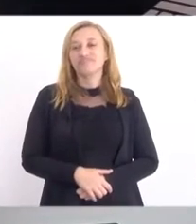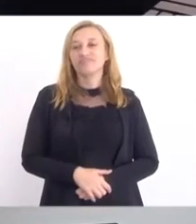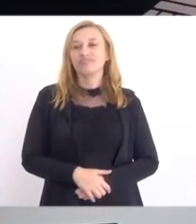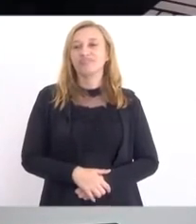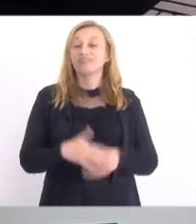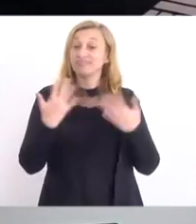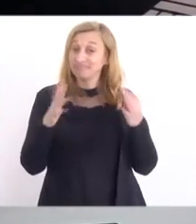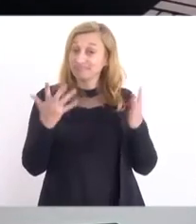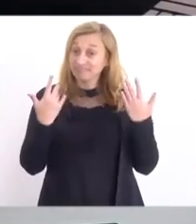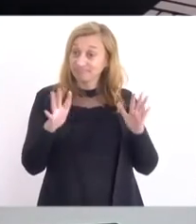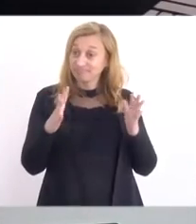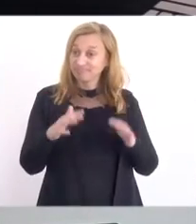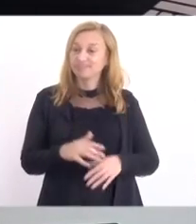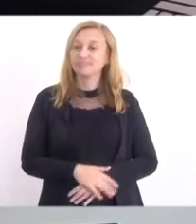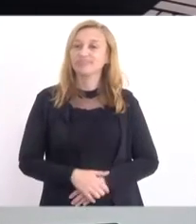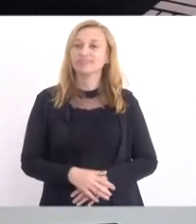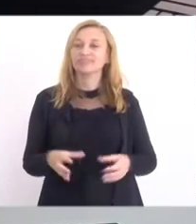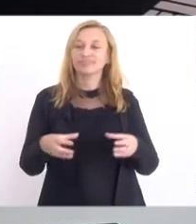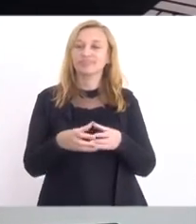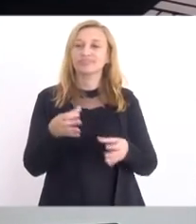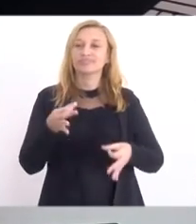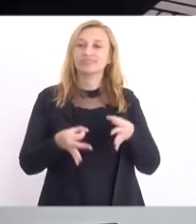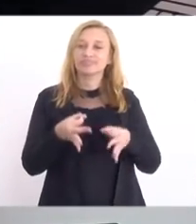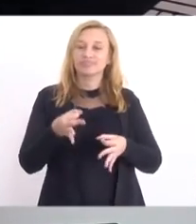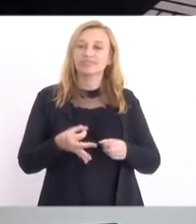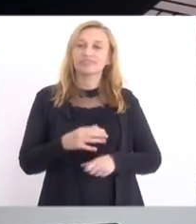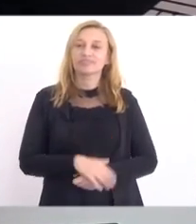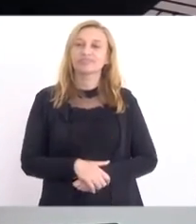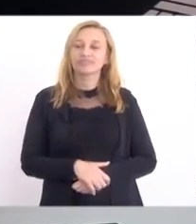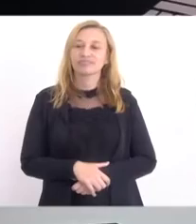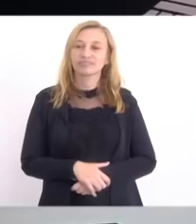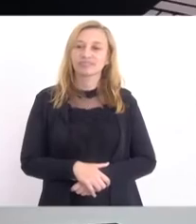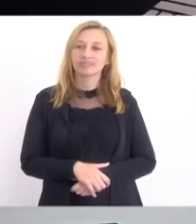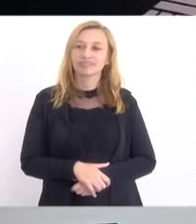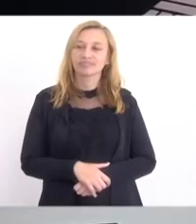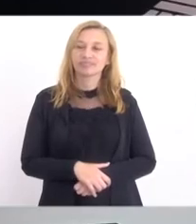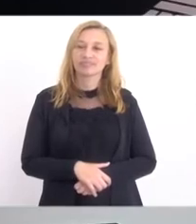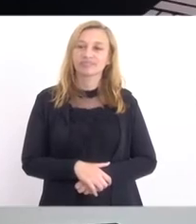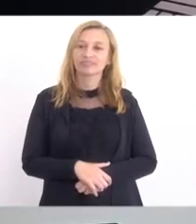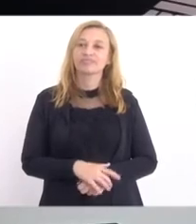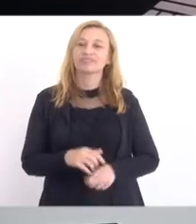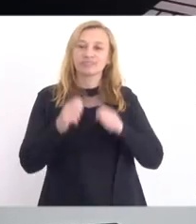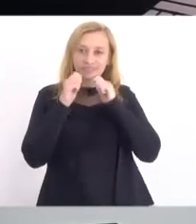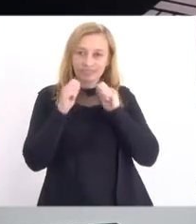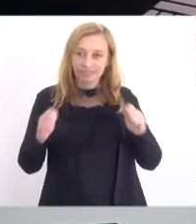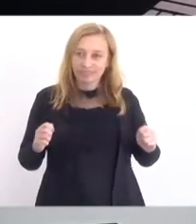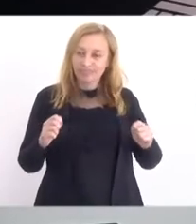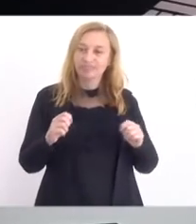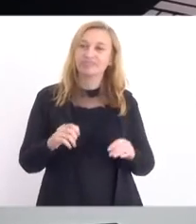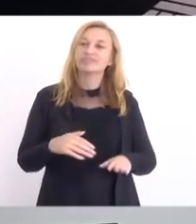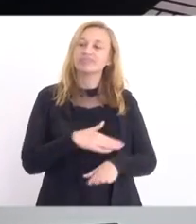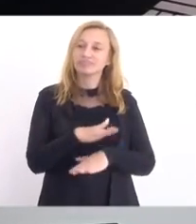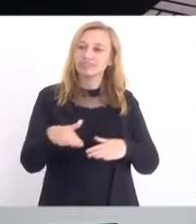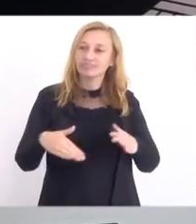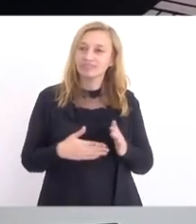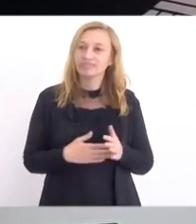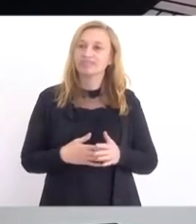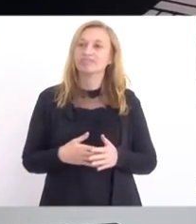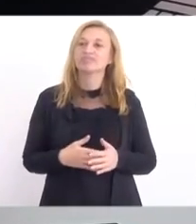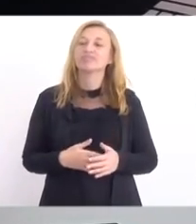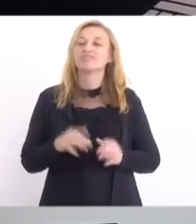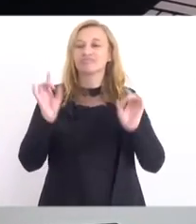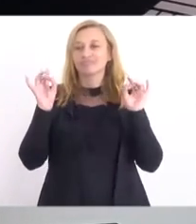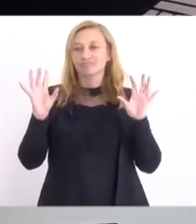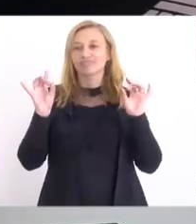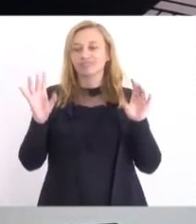elogio à Comissão de Constituição e Justiça, aos nossos assessores, assessores da comissão, e